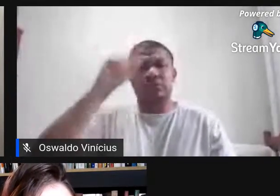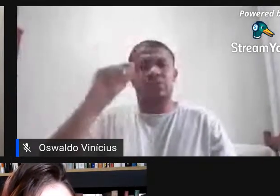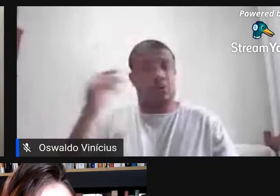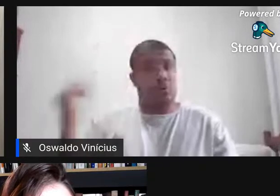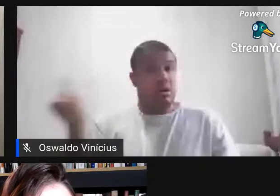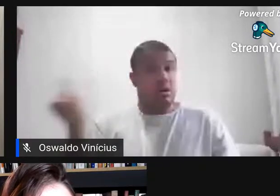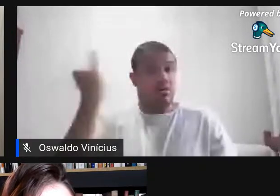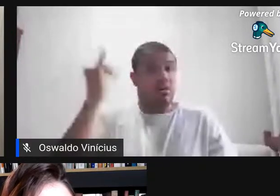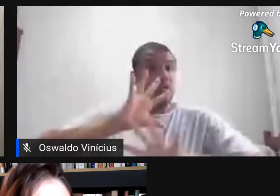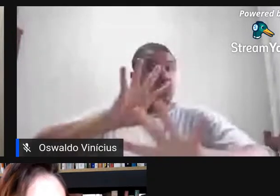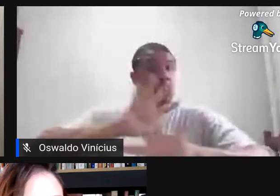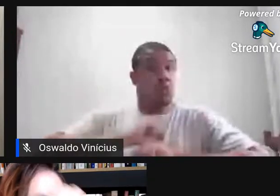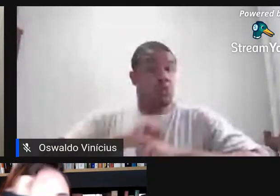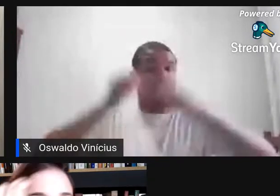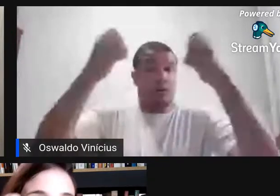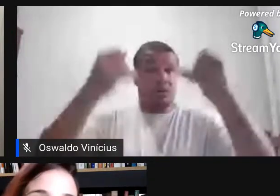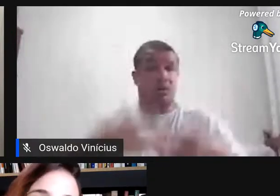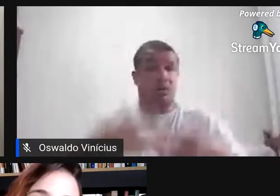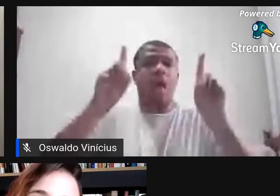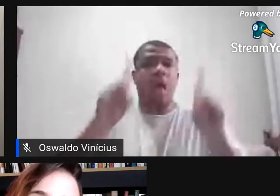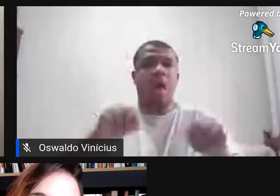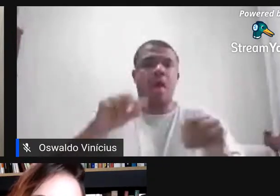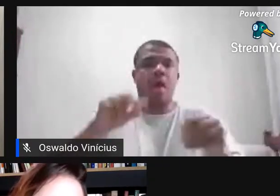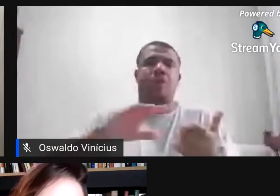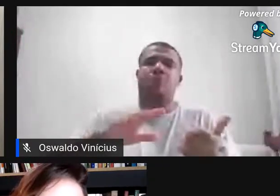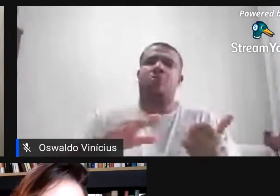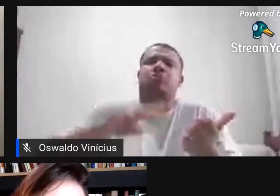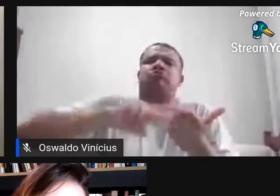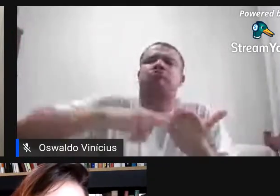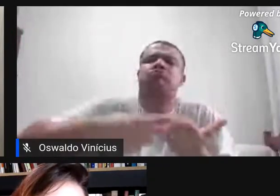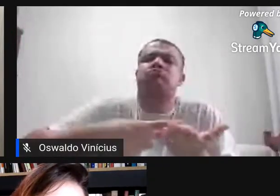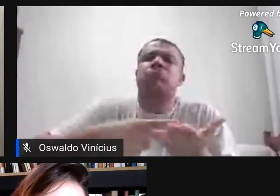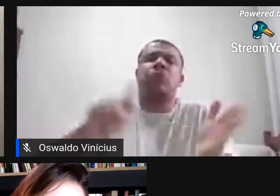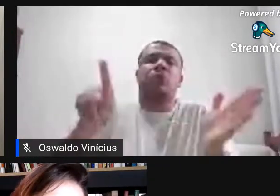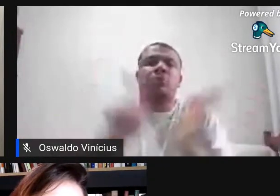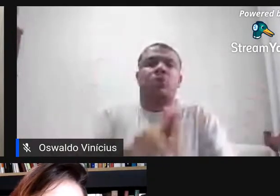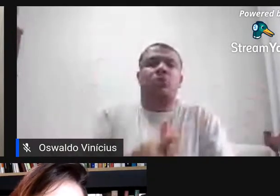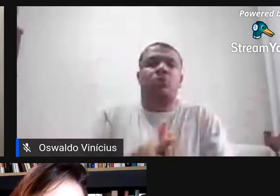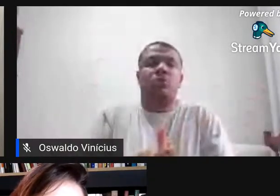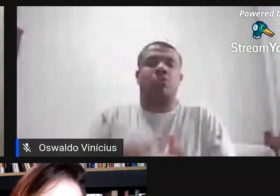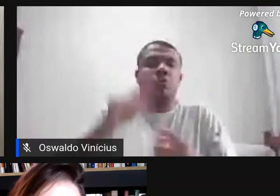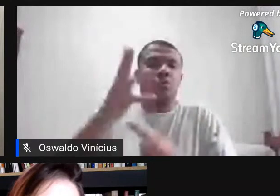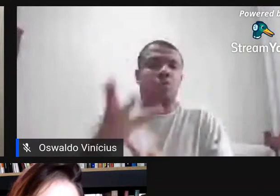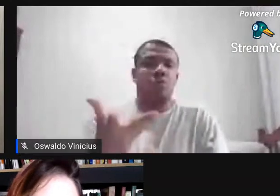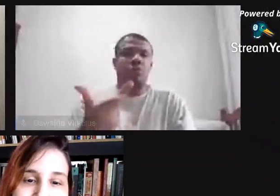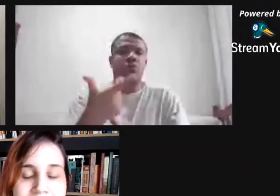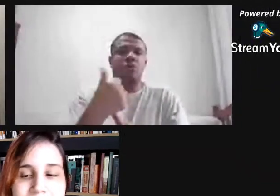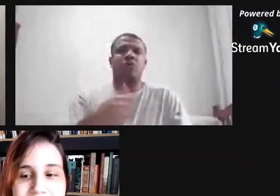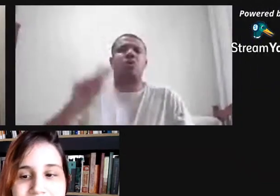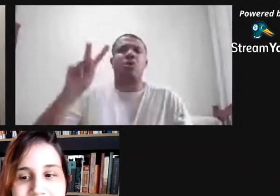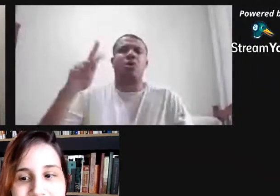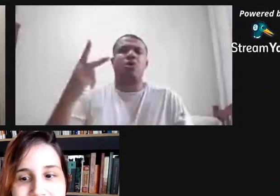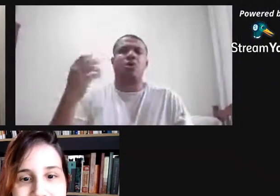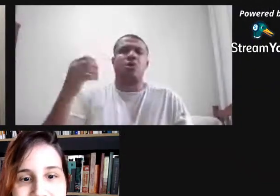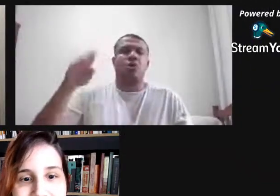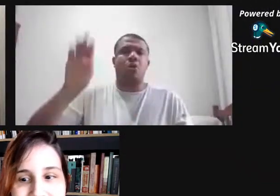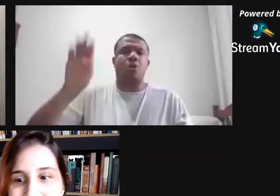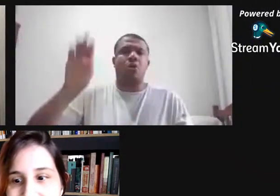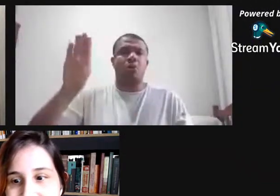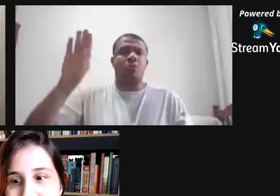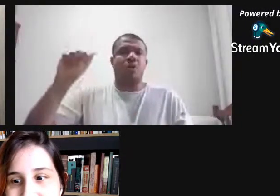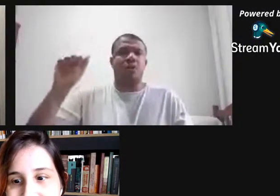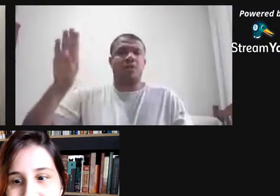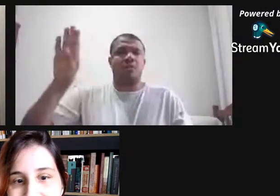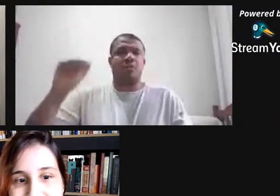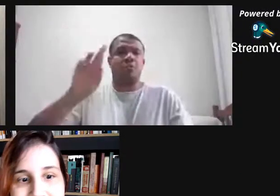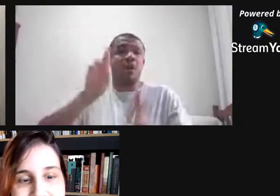mencionar aqui que ela é uma das tradutoras da obra O Local da Cultura, de Romi Baba, que é uma referência muito usada no